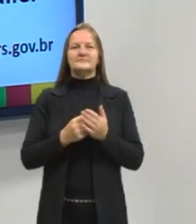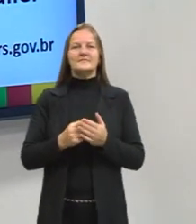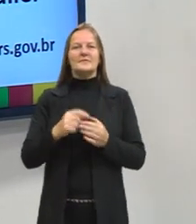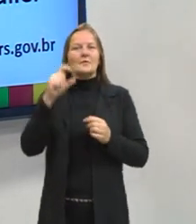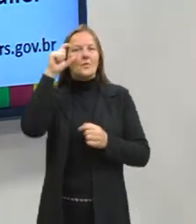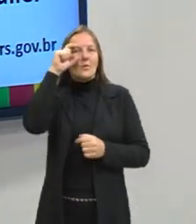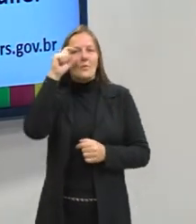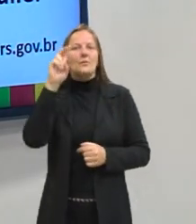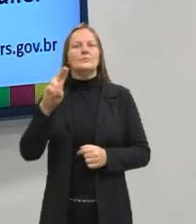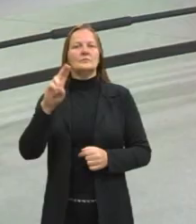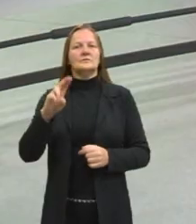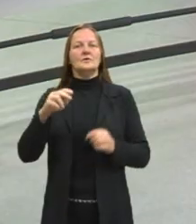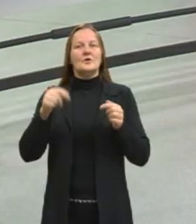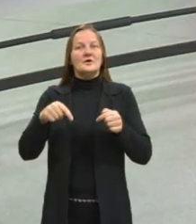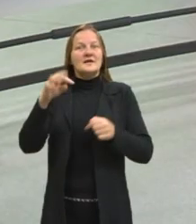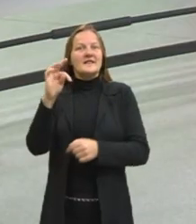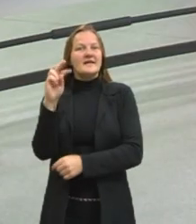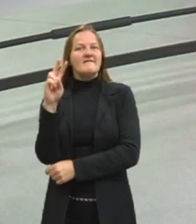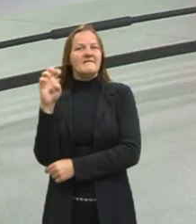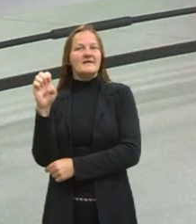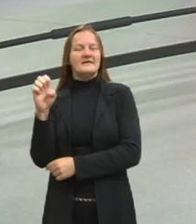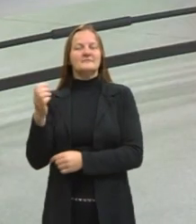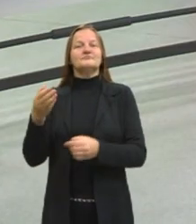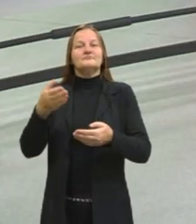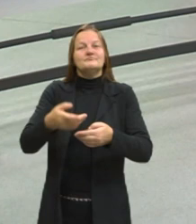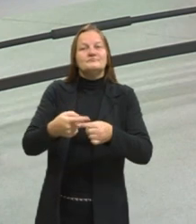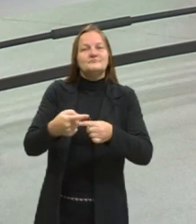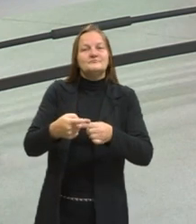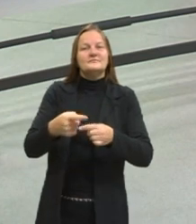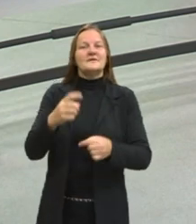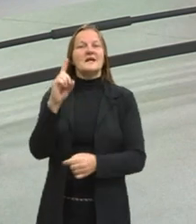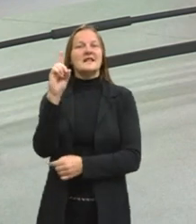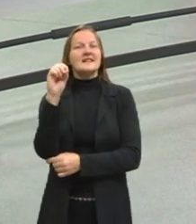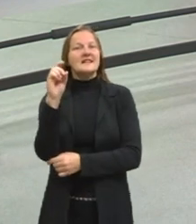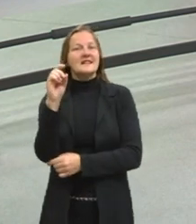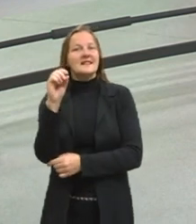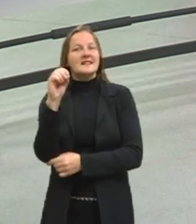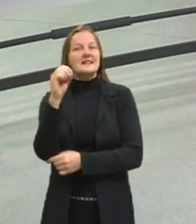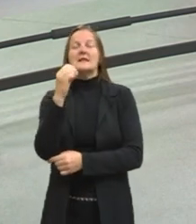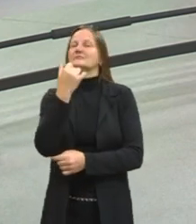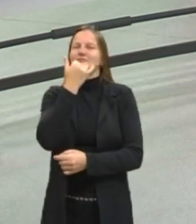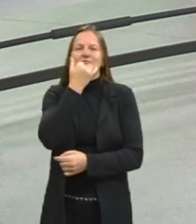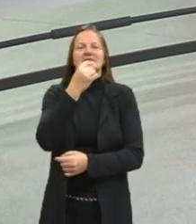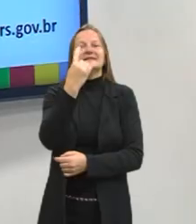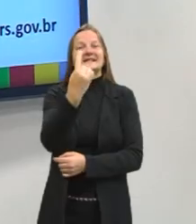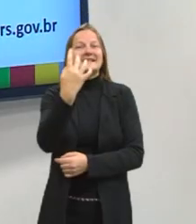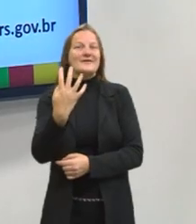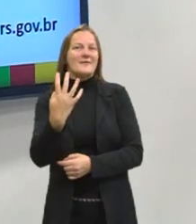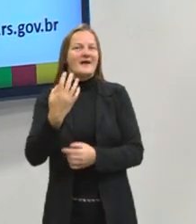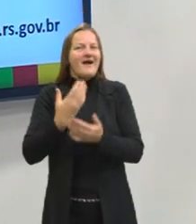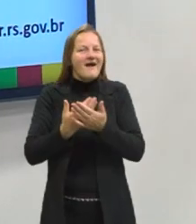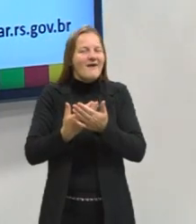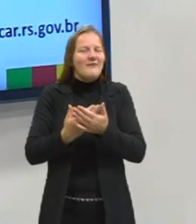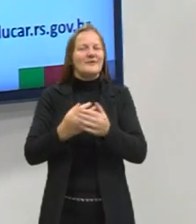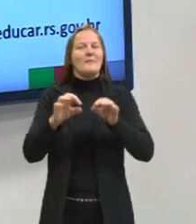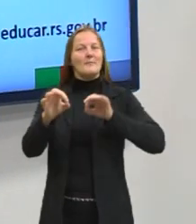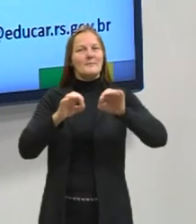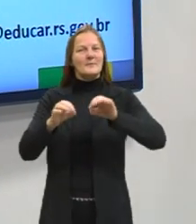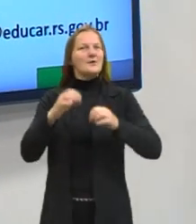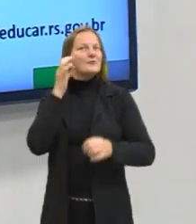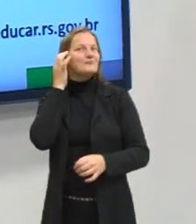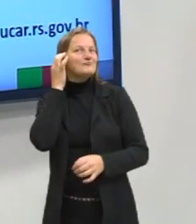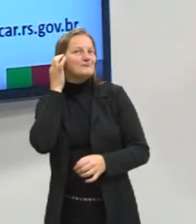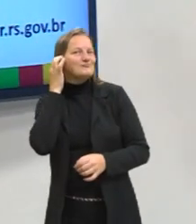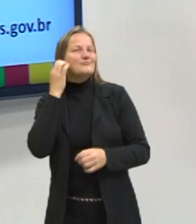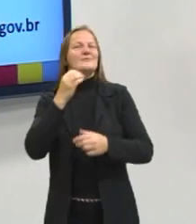hoje aqui no cenário da TVE, para chegarmos na nossa décima quarta aula desse projeto maravilhoso que é o